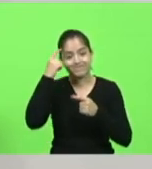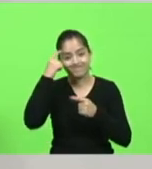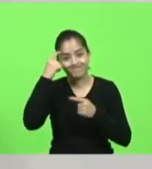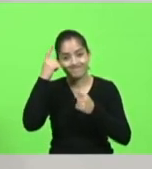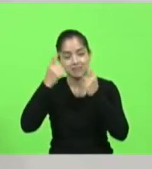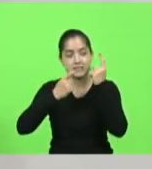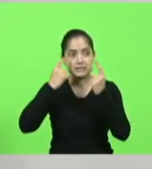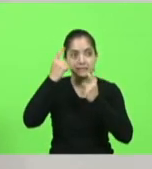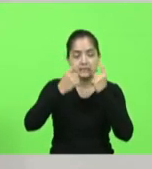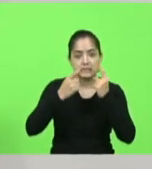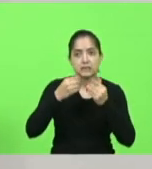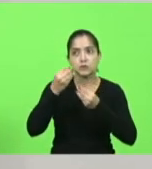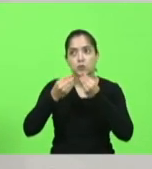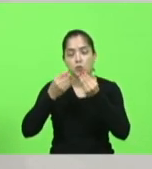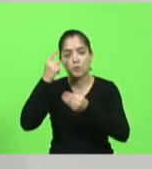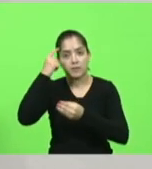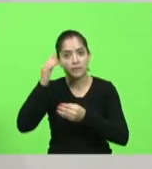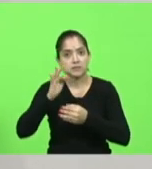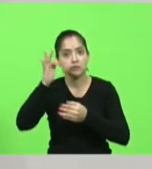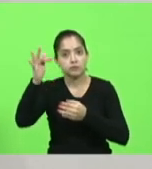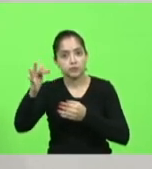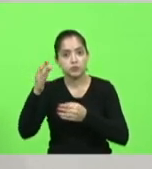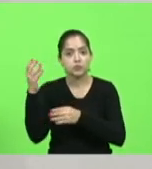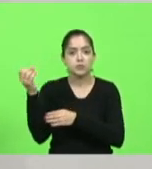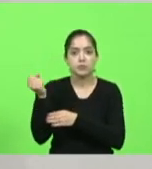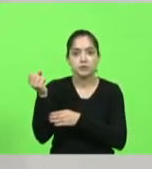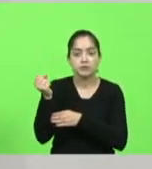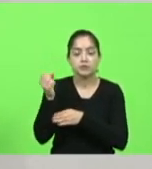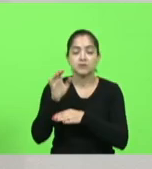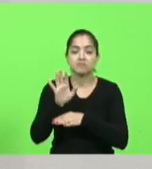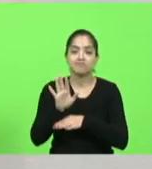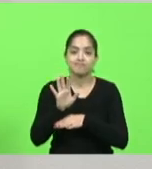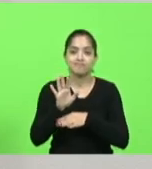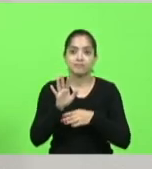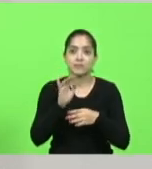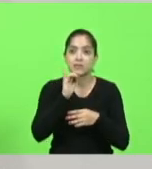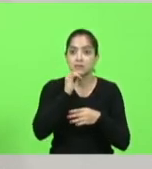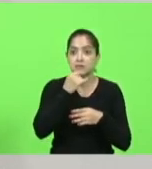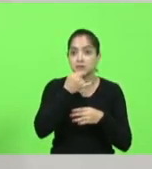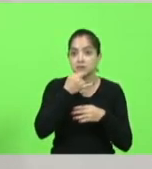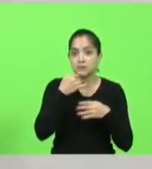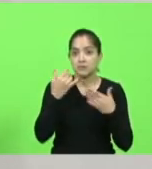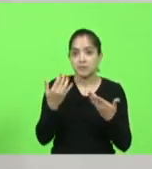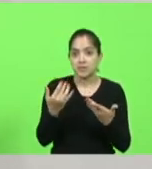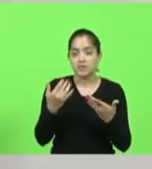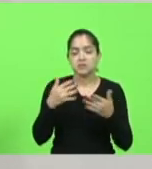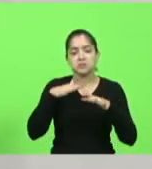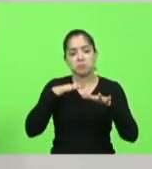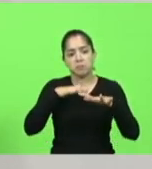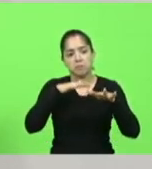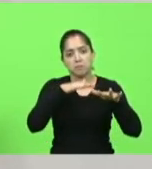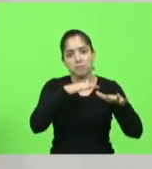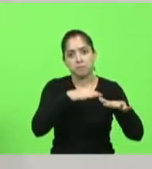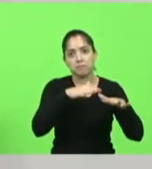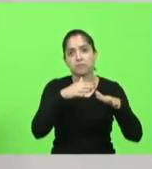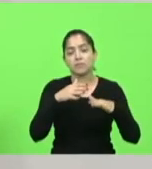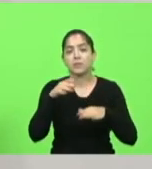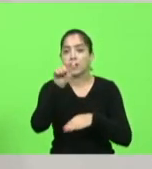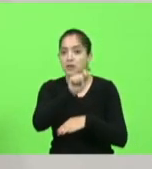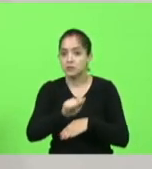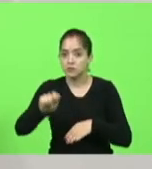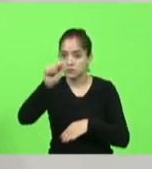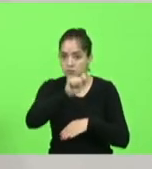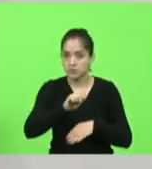será a aposentadoria. Infelizmente, houve algumas manifestações, a associação dos